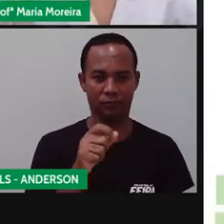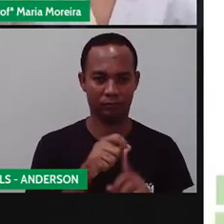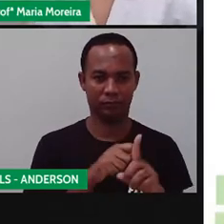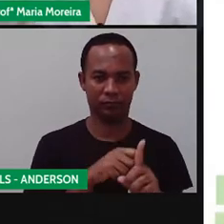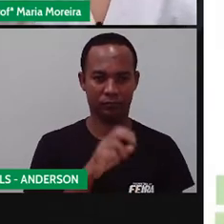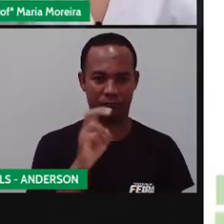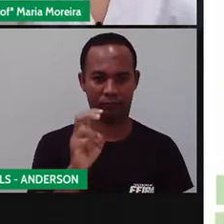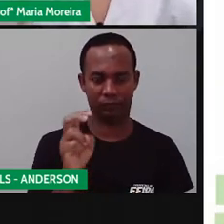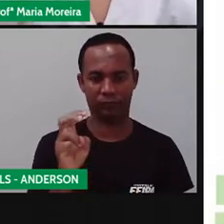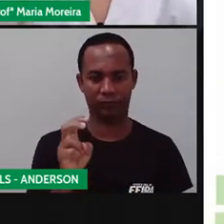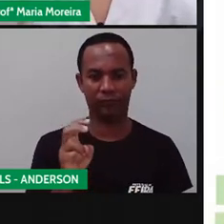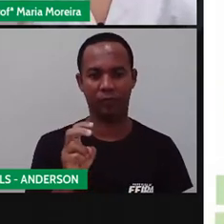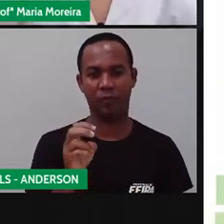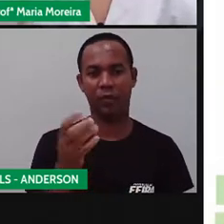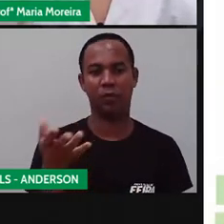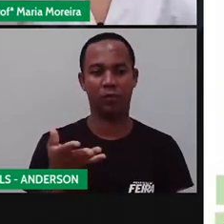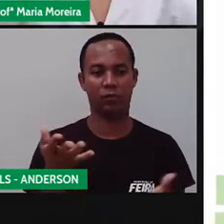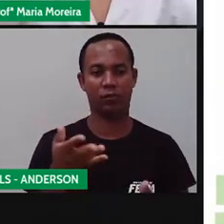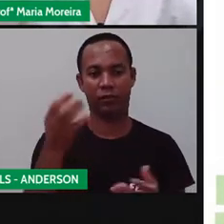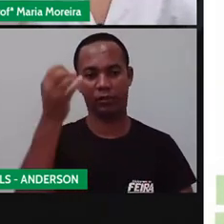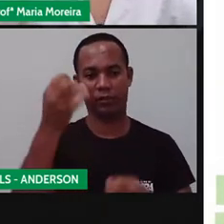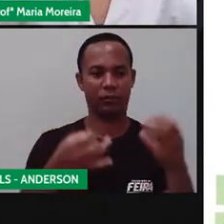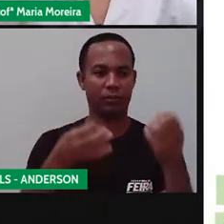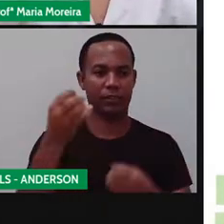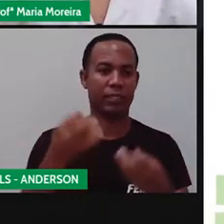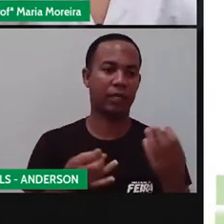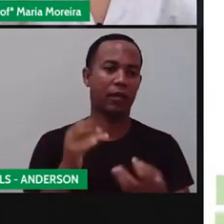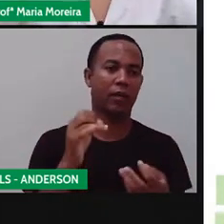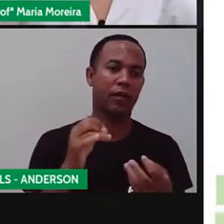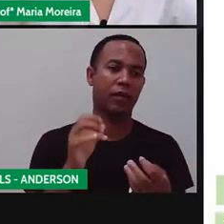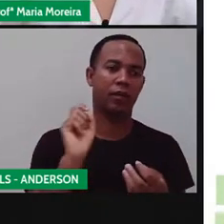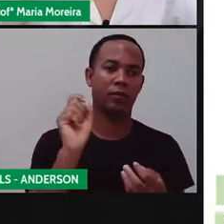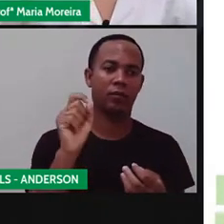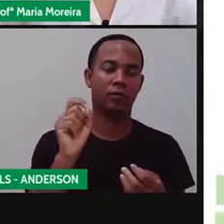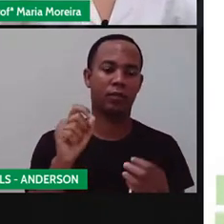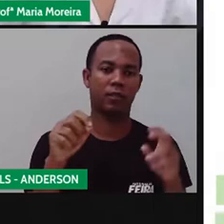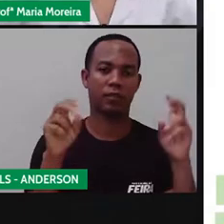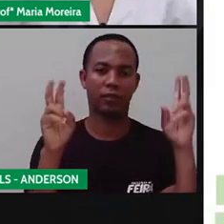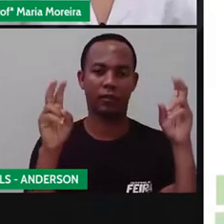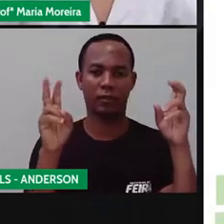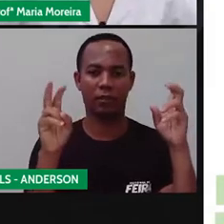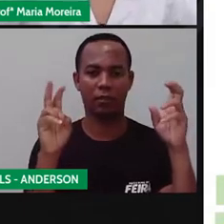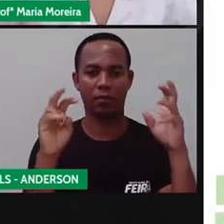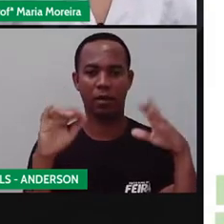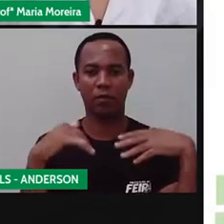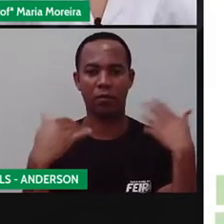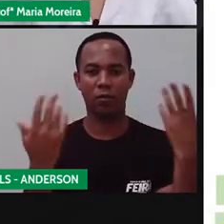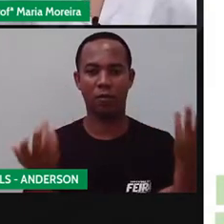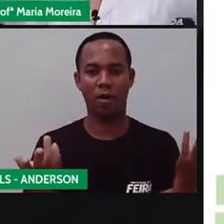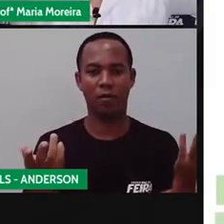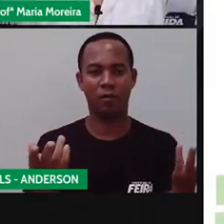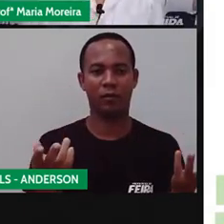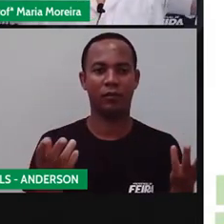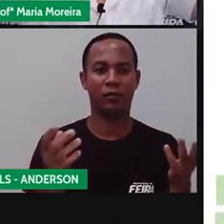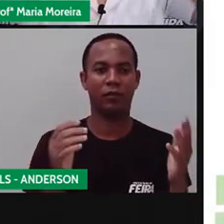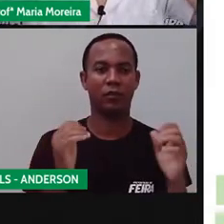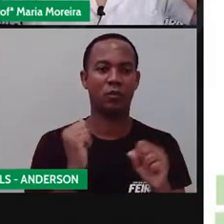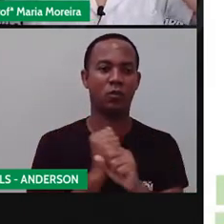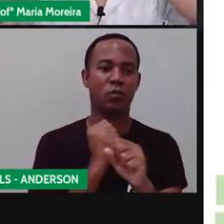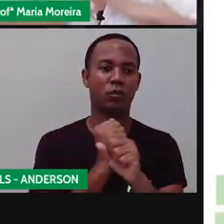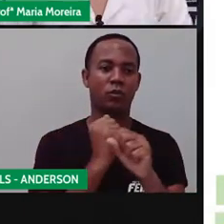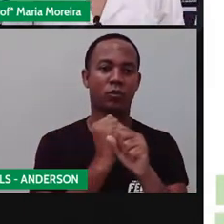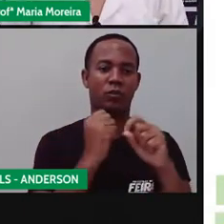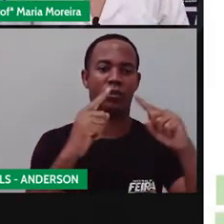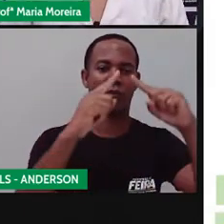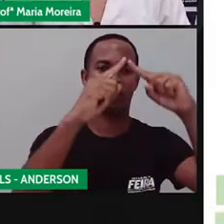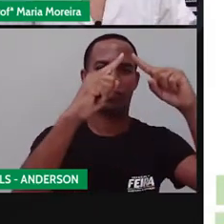Vamos falar sobre uma coisa bem interessante, Anderson, né? Deu pra entender aí pela imagem? Vamos falar sobre quem construiu pirâmides?